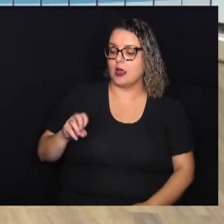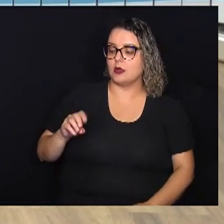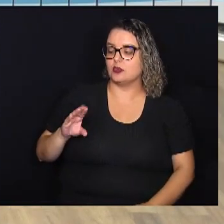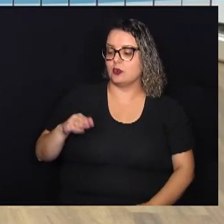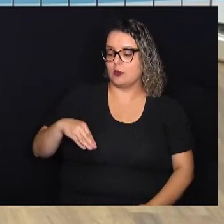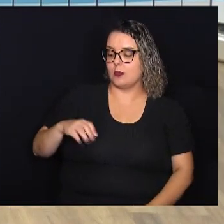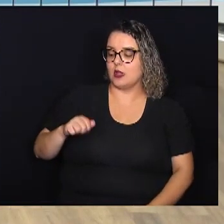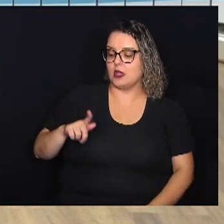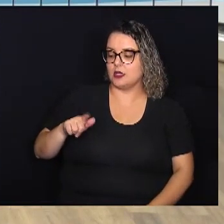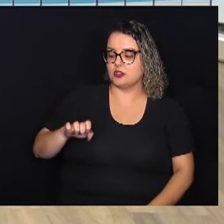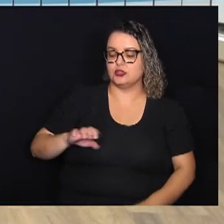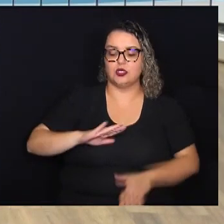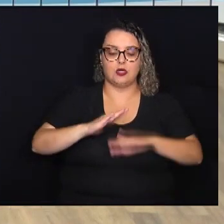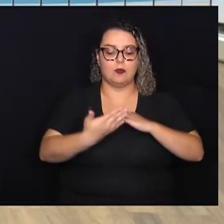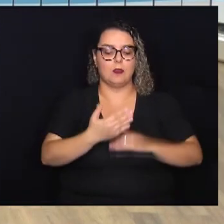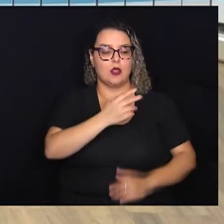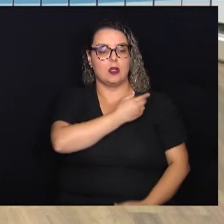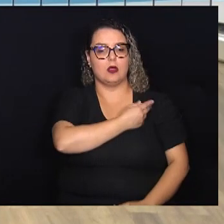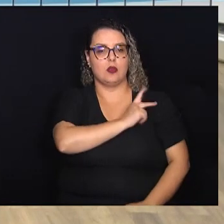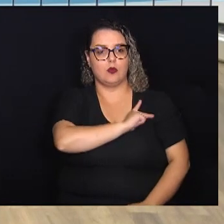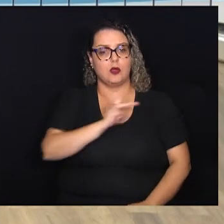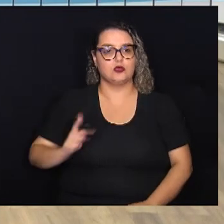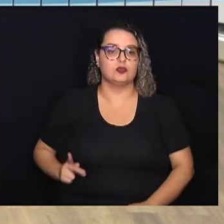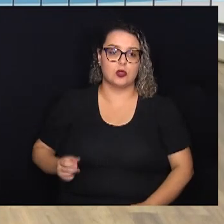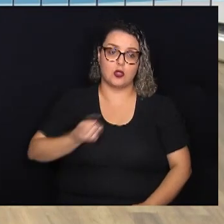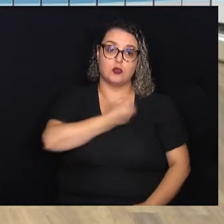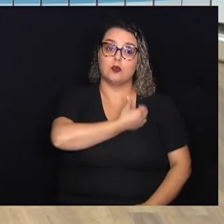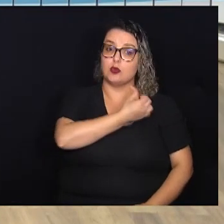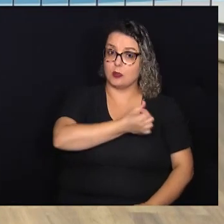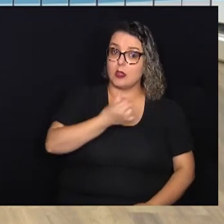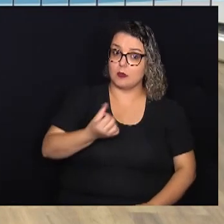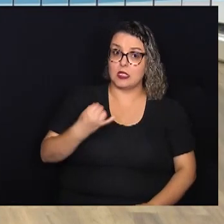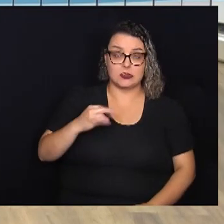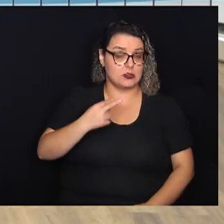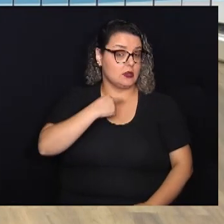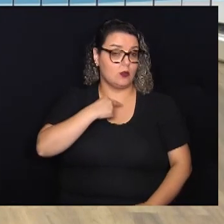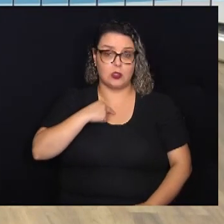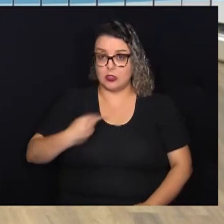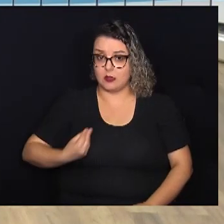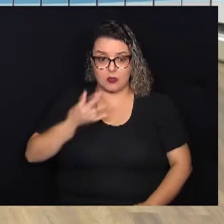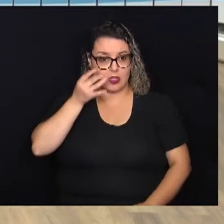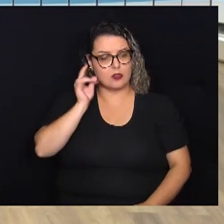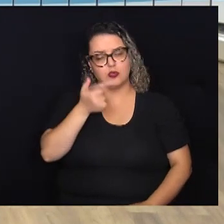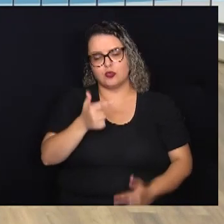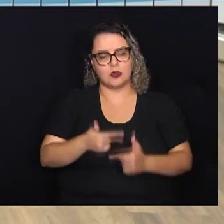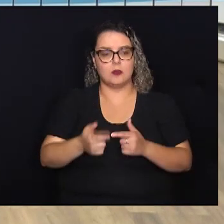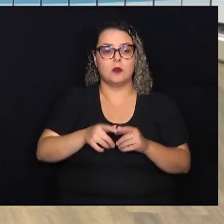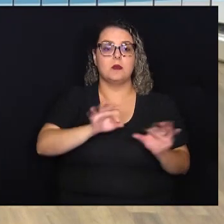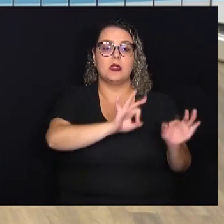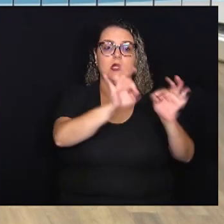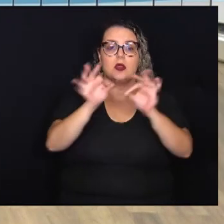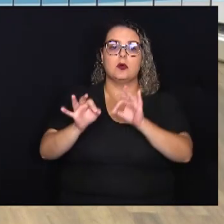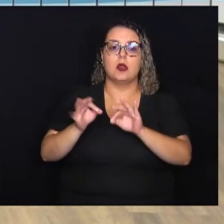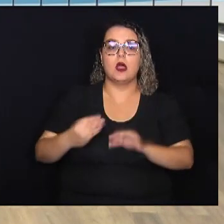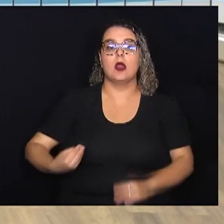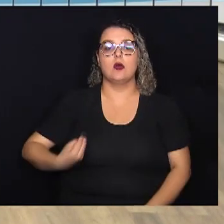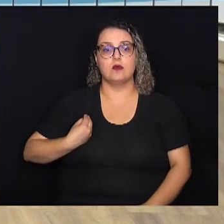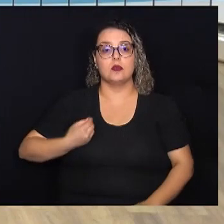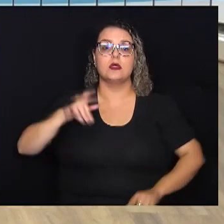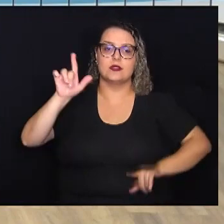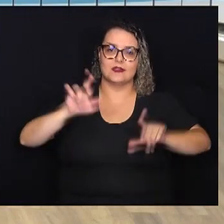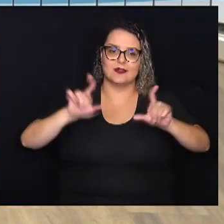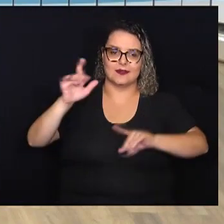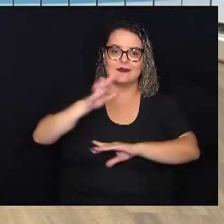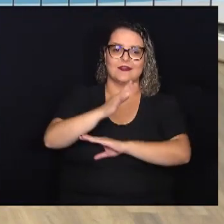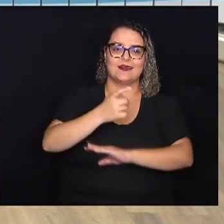no bairro Ponte Preta. E se você não puder vir até o plenário, acompanhe a transmissão ao vivo